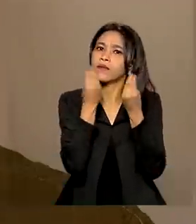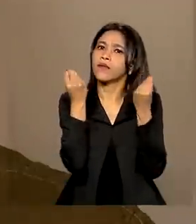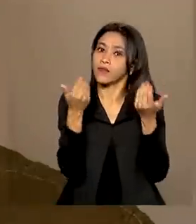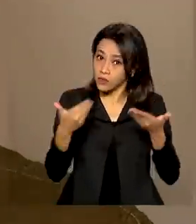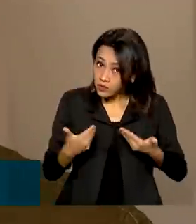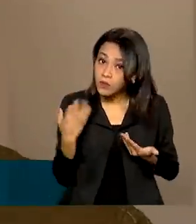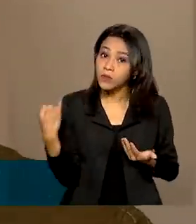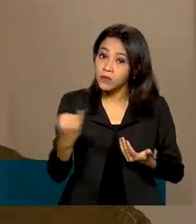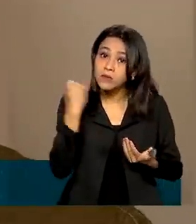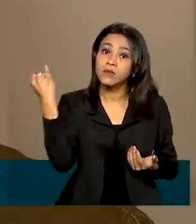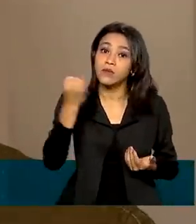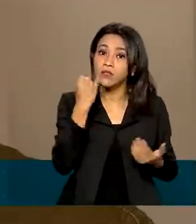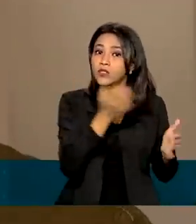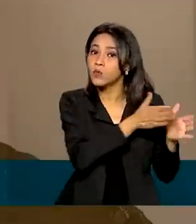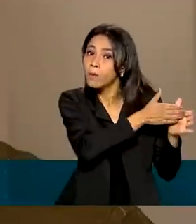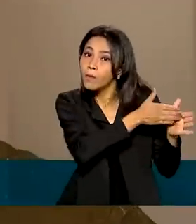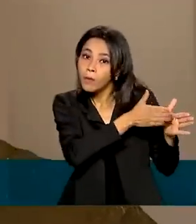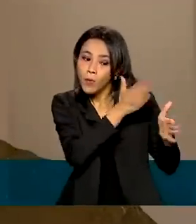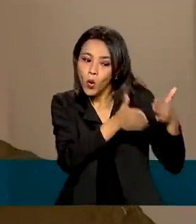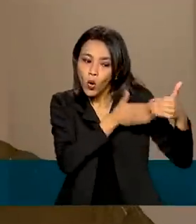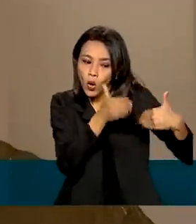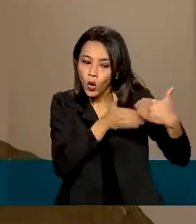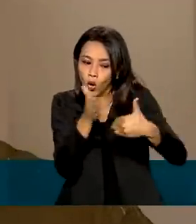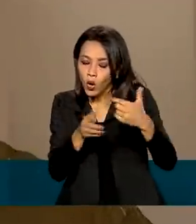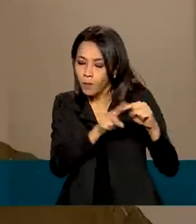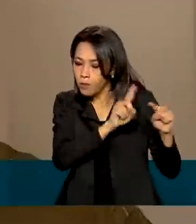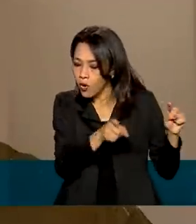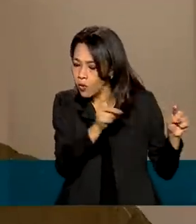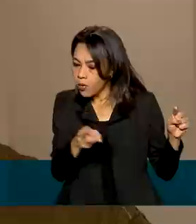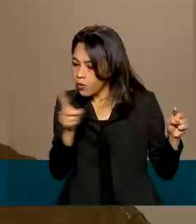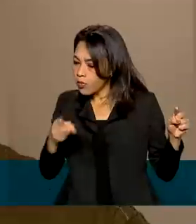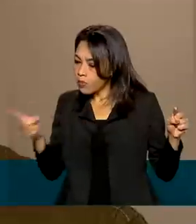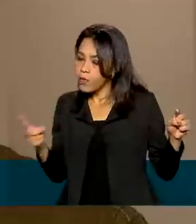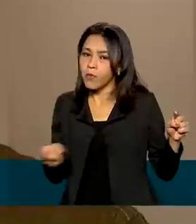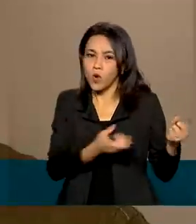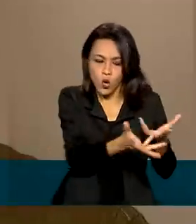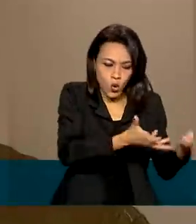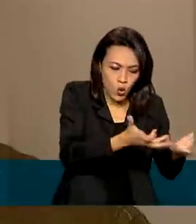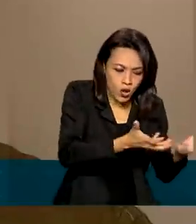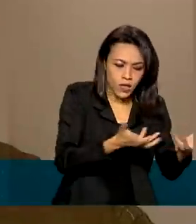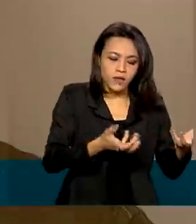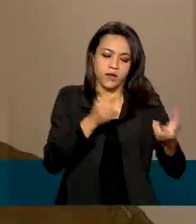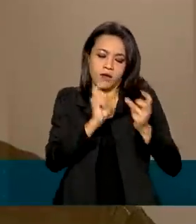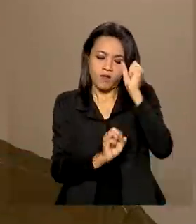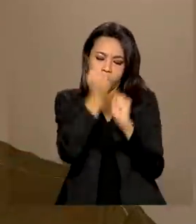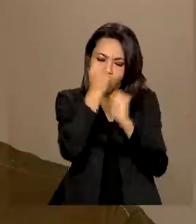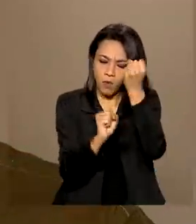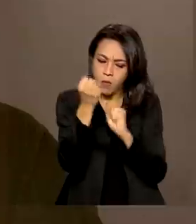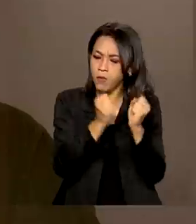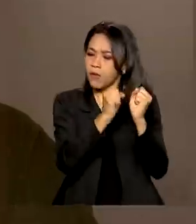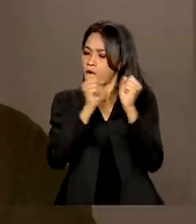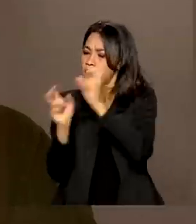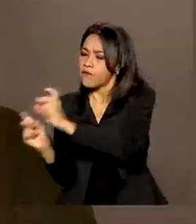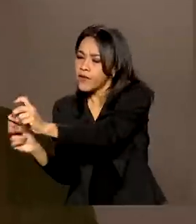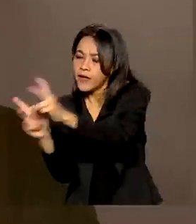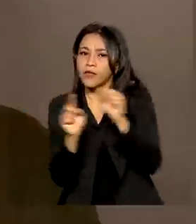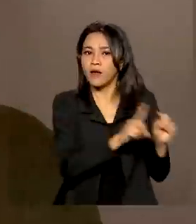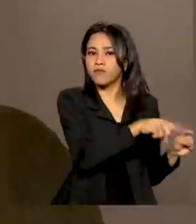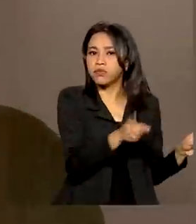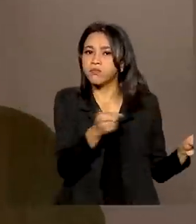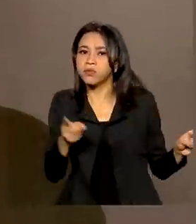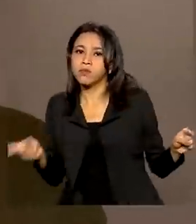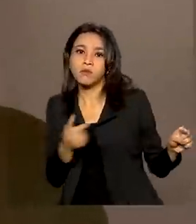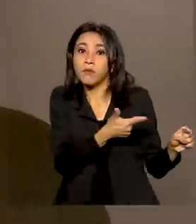importante em toda a cadeia do processo que se extrai produção, colheita e principalmente torrefação. Sem nenhum tipo de